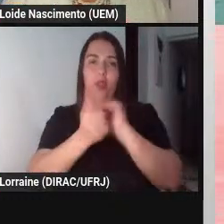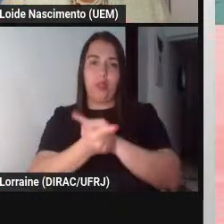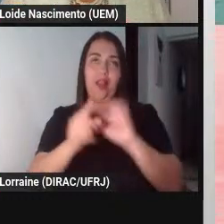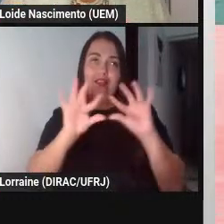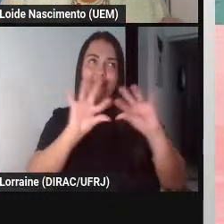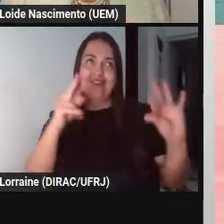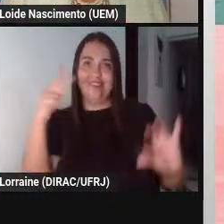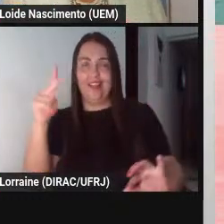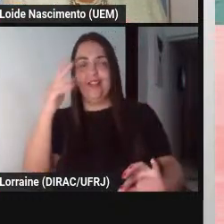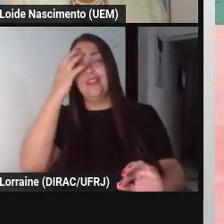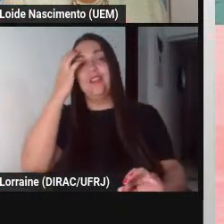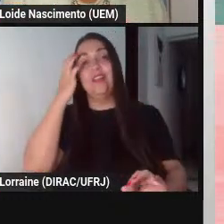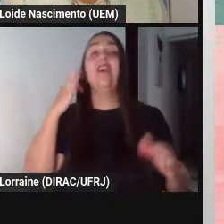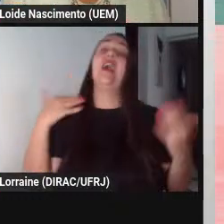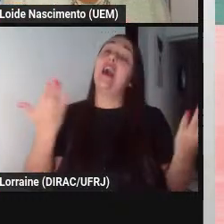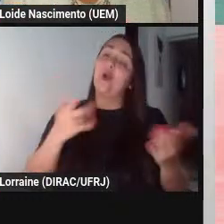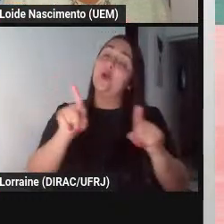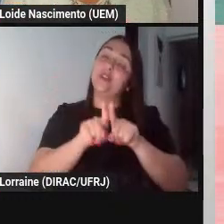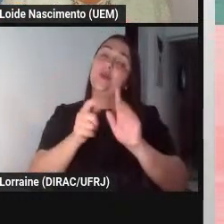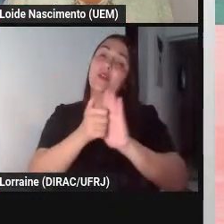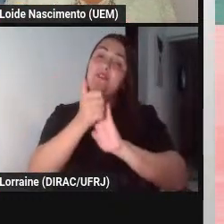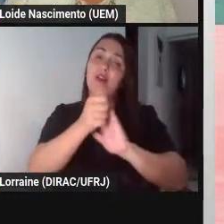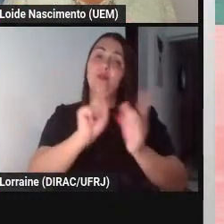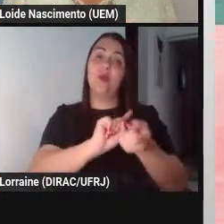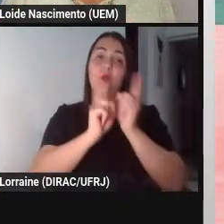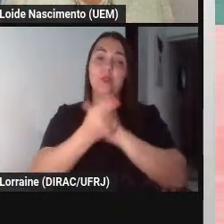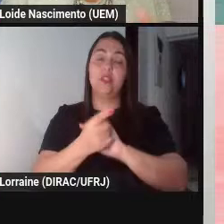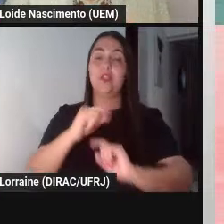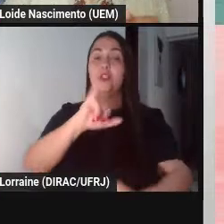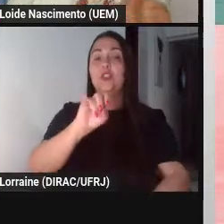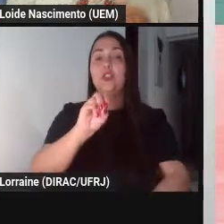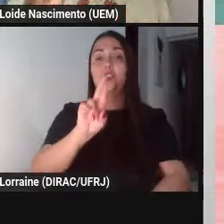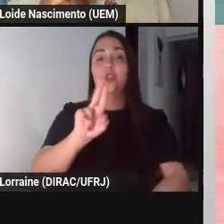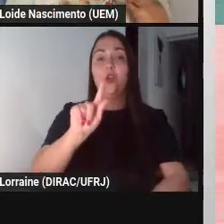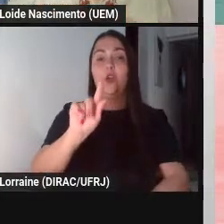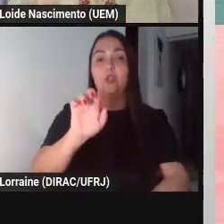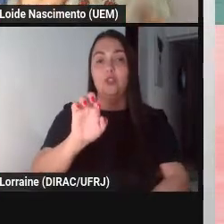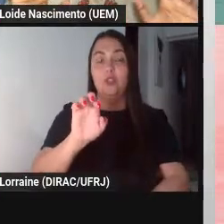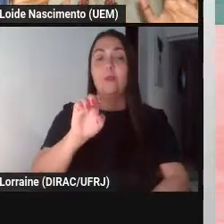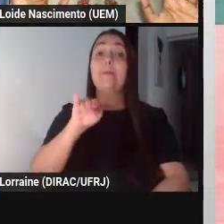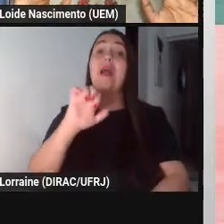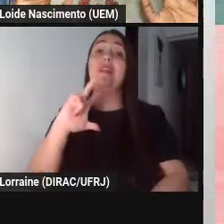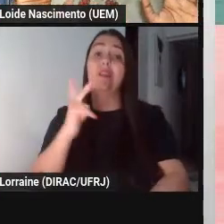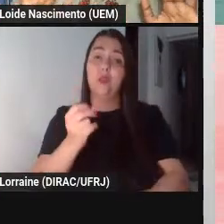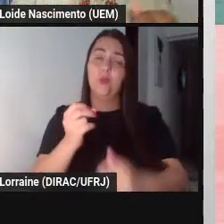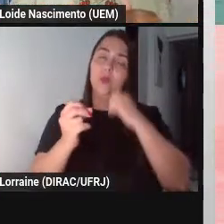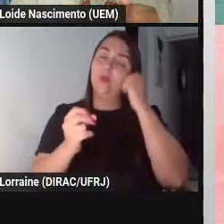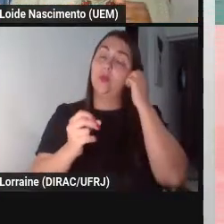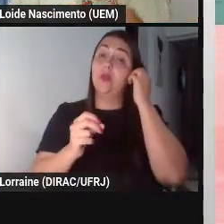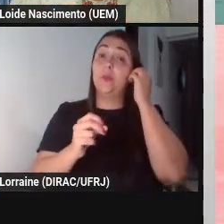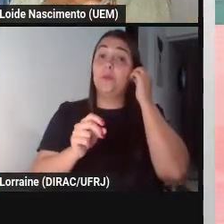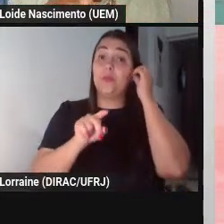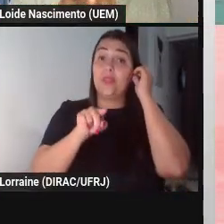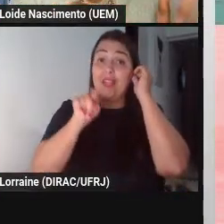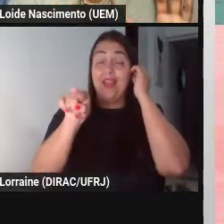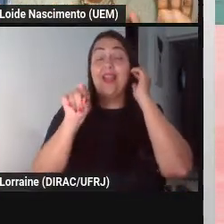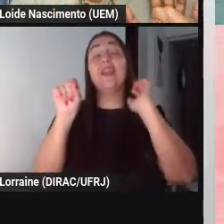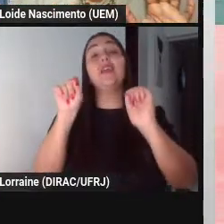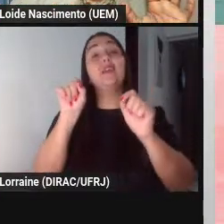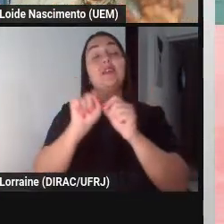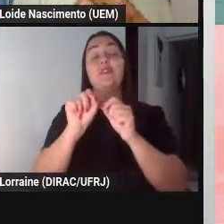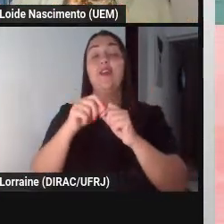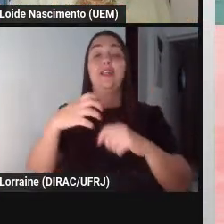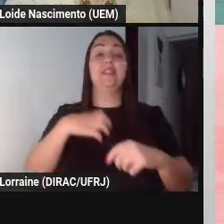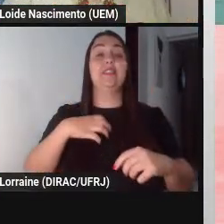nós temos aqui fábulas ao contrário do Jorge Miguel Marinho em que ele inverte ele inverte a lógica